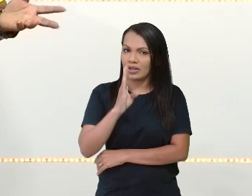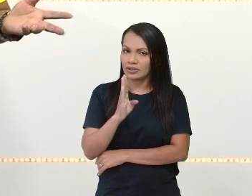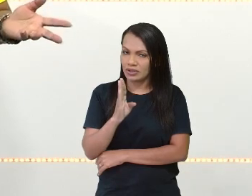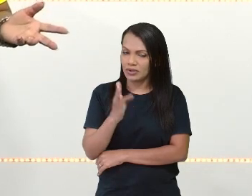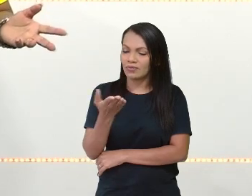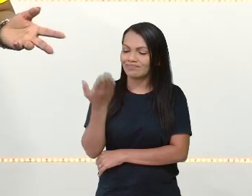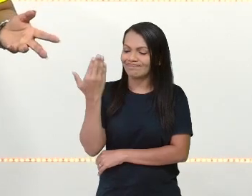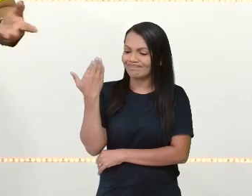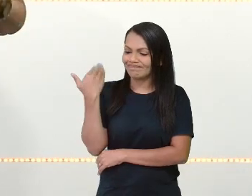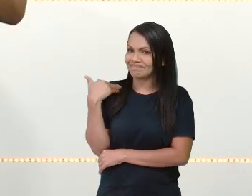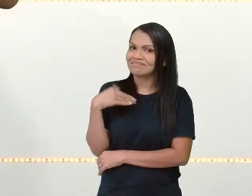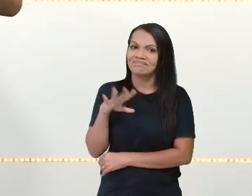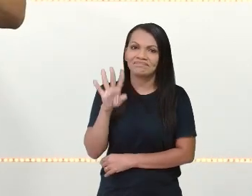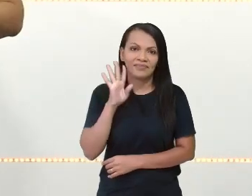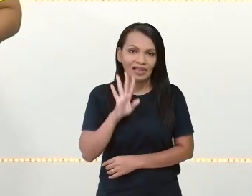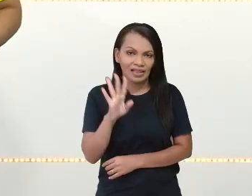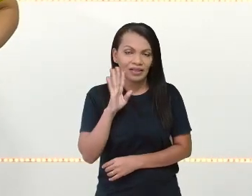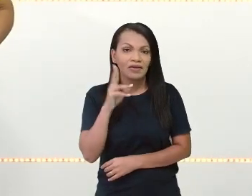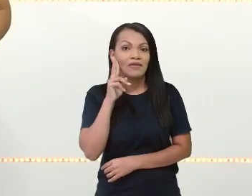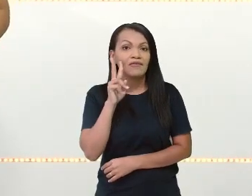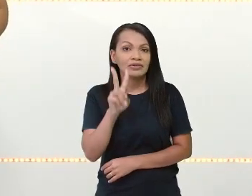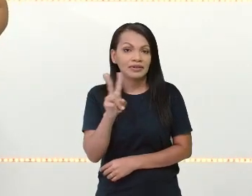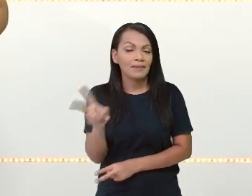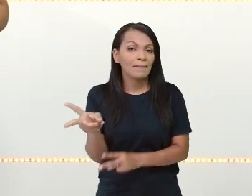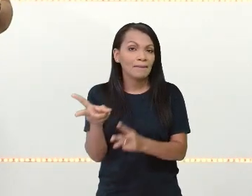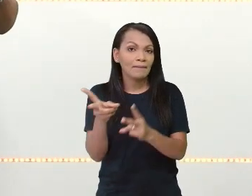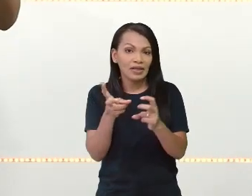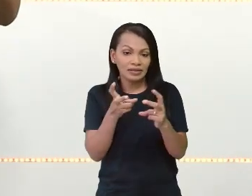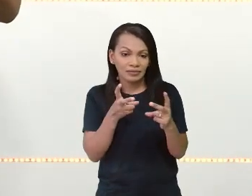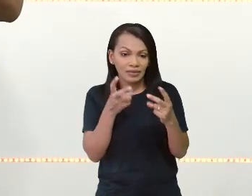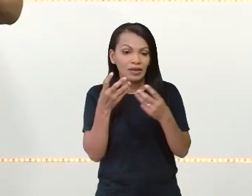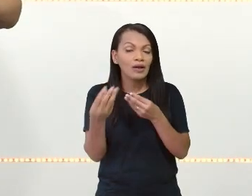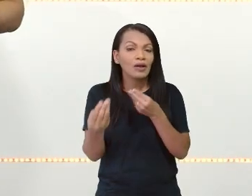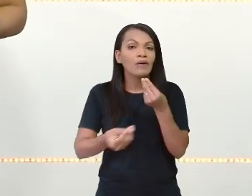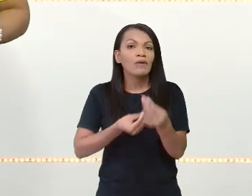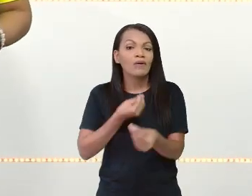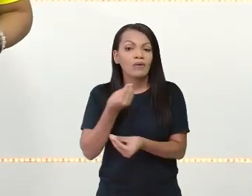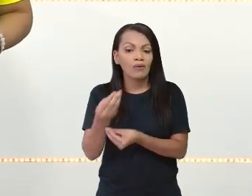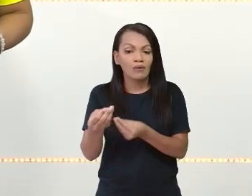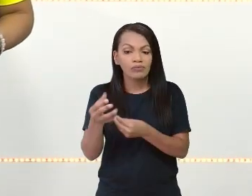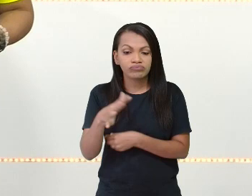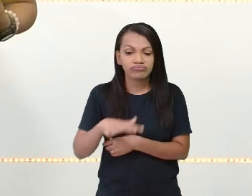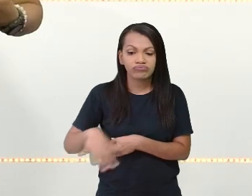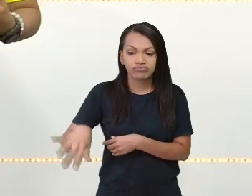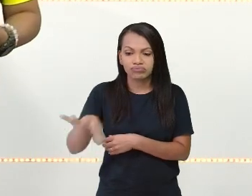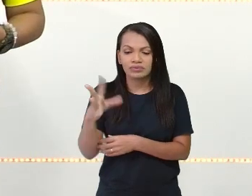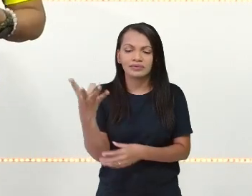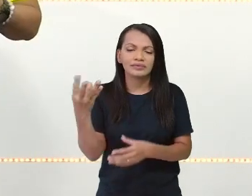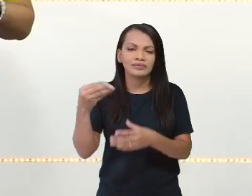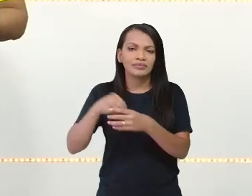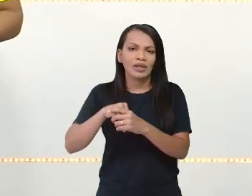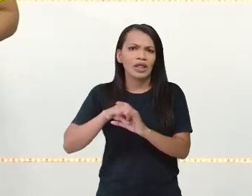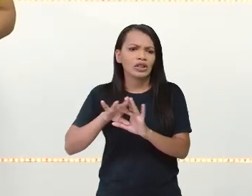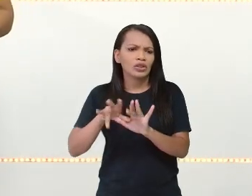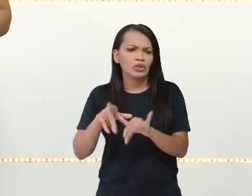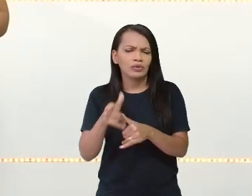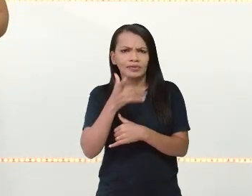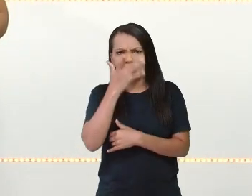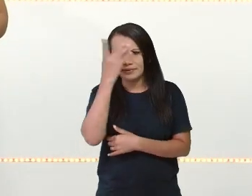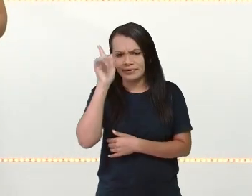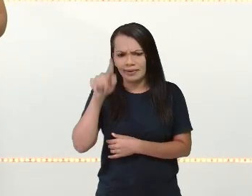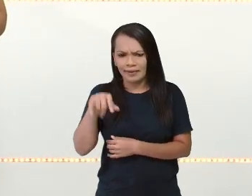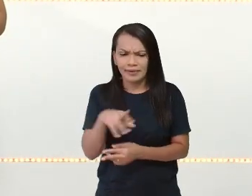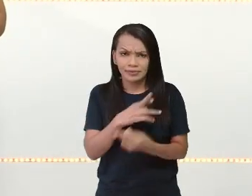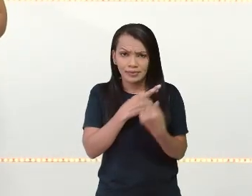que legal! Então, deu para você perceber como esse ambiente está todo integrado e que todo mundo é responsável por